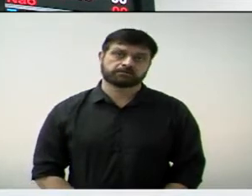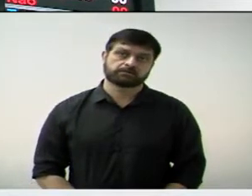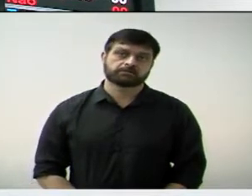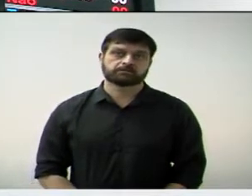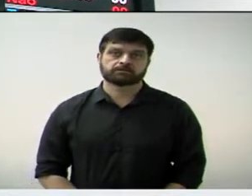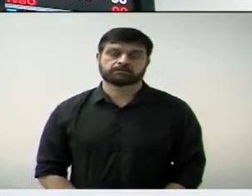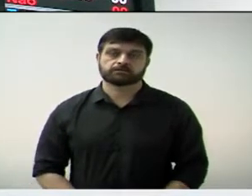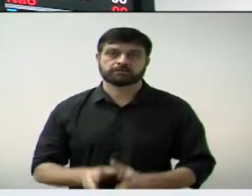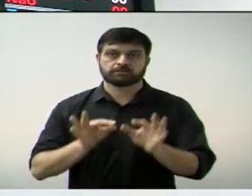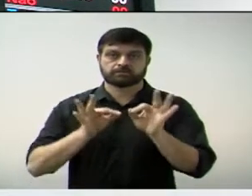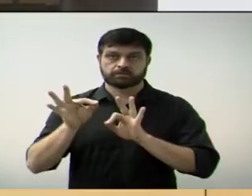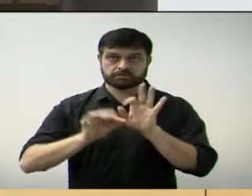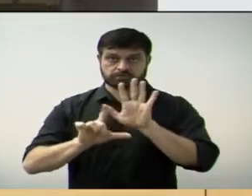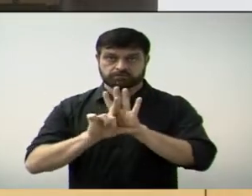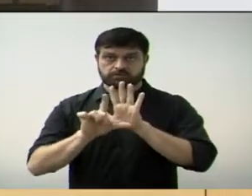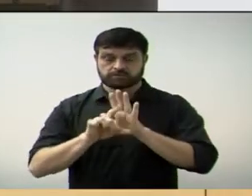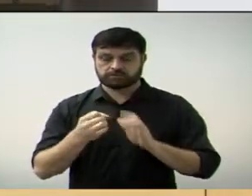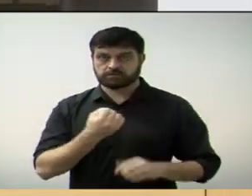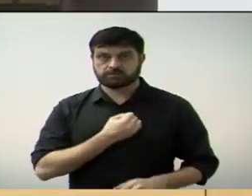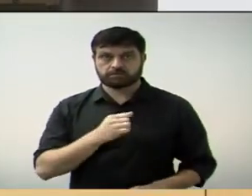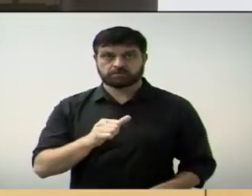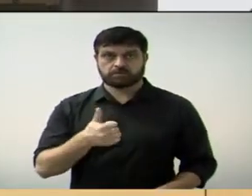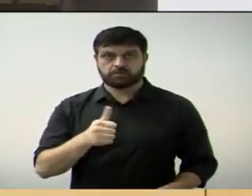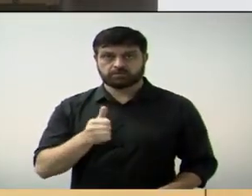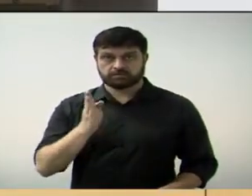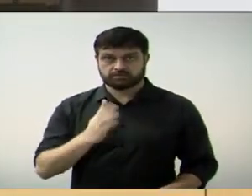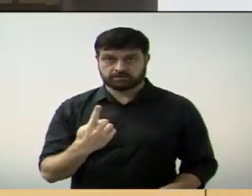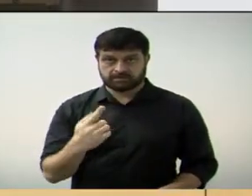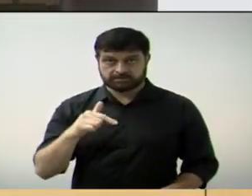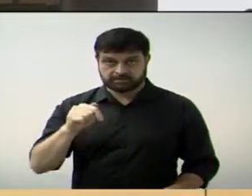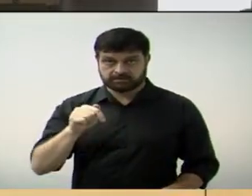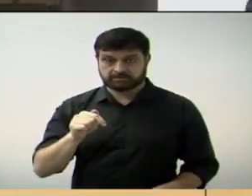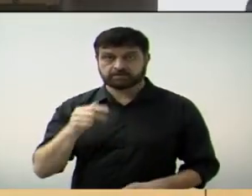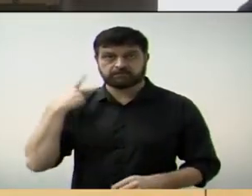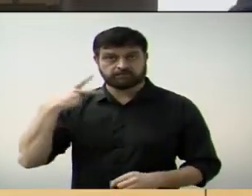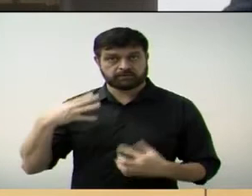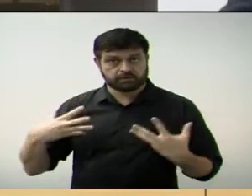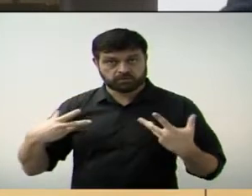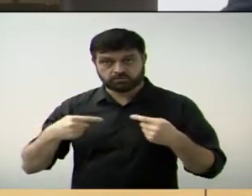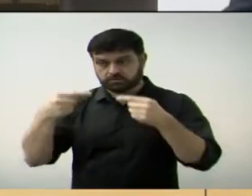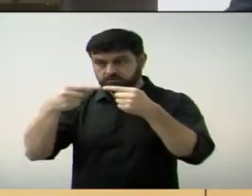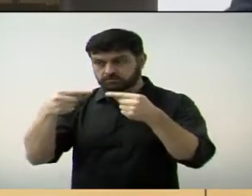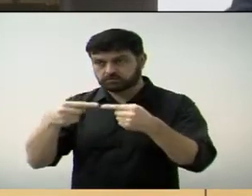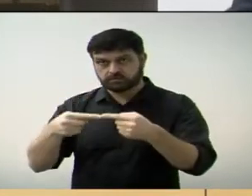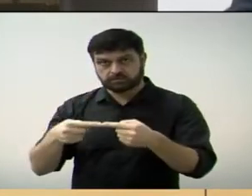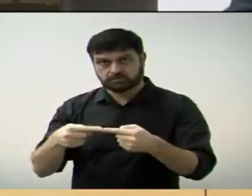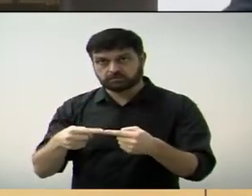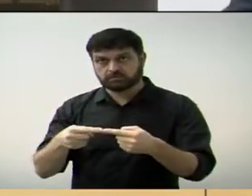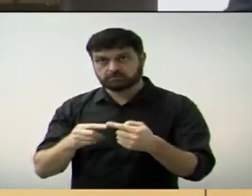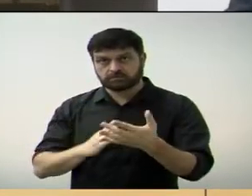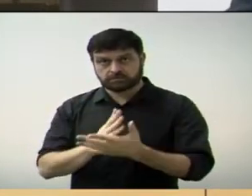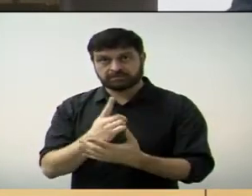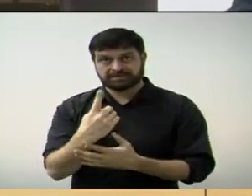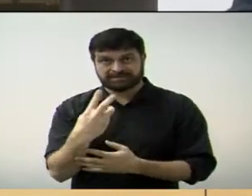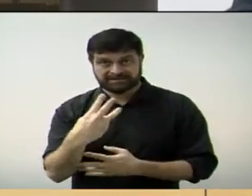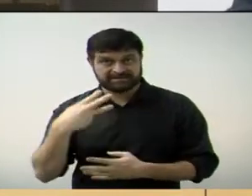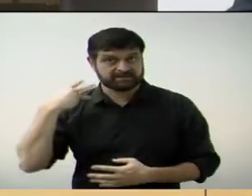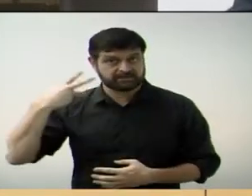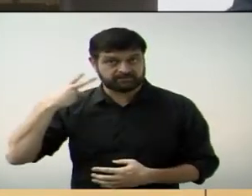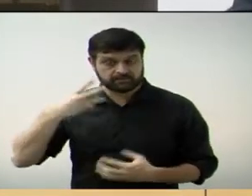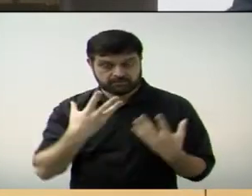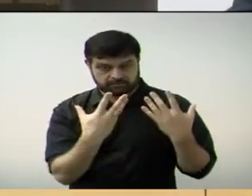O projeto de lei número 11 de 2017 foi aprovado por 13 votos